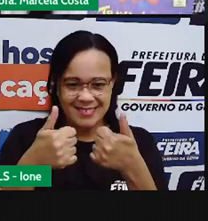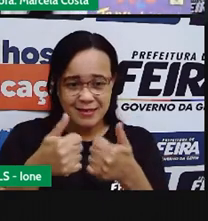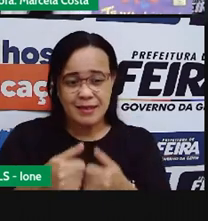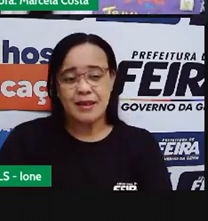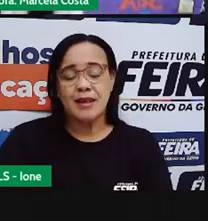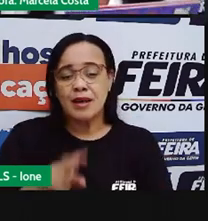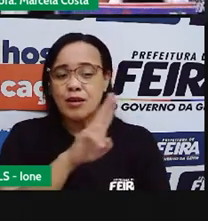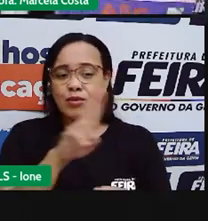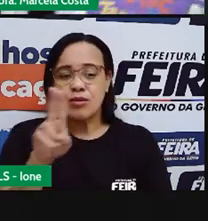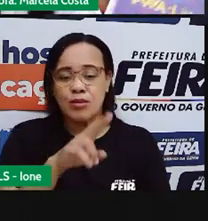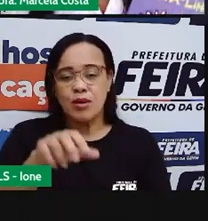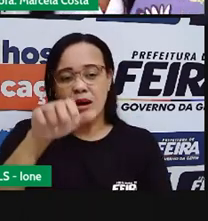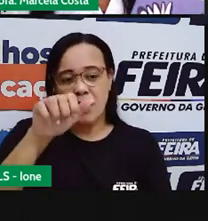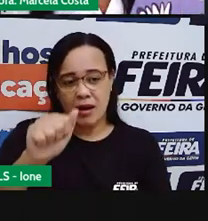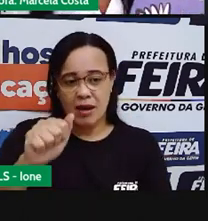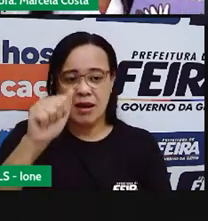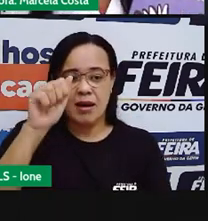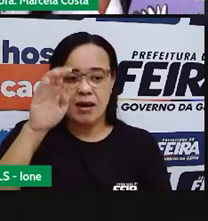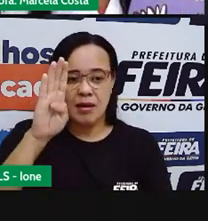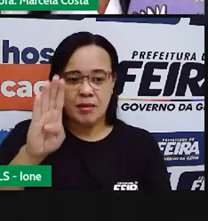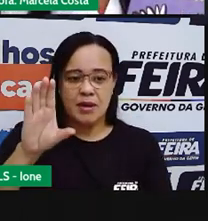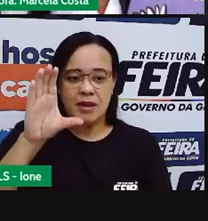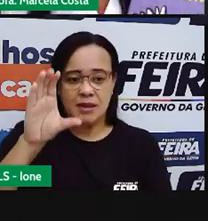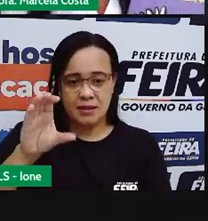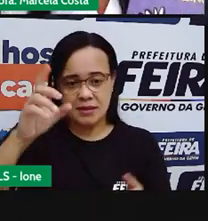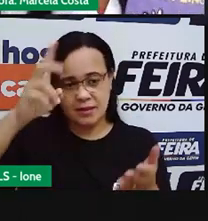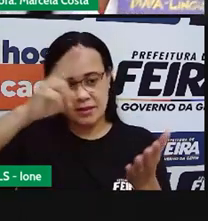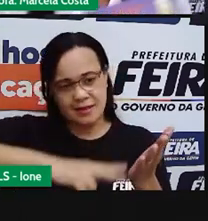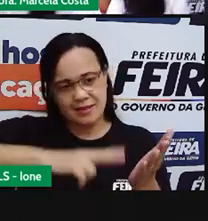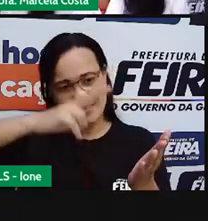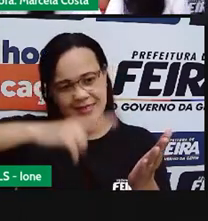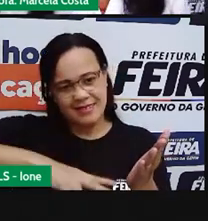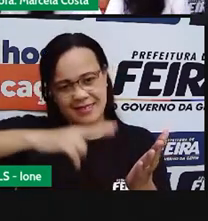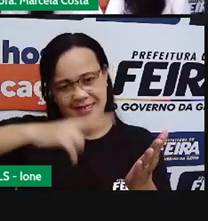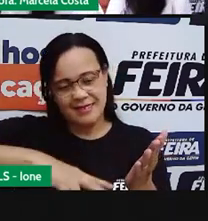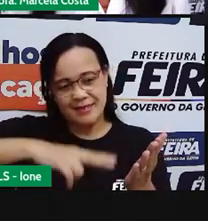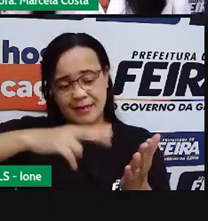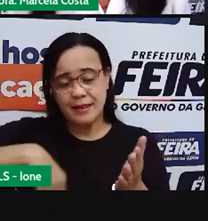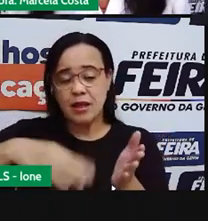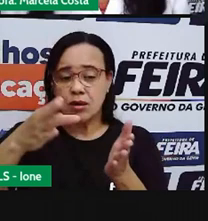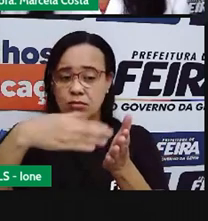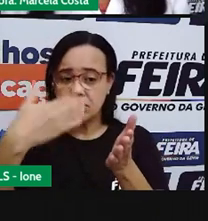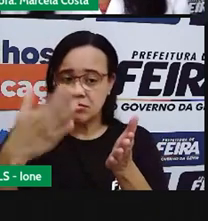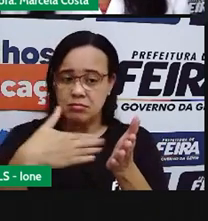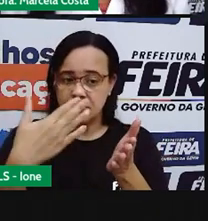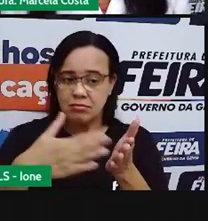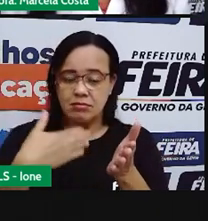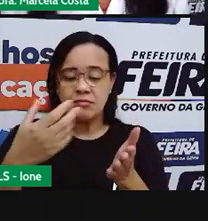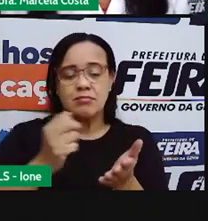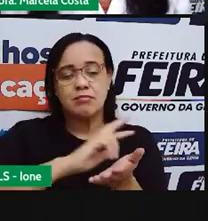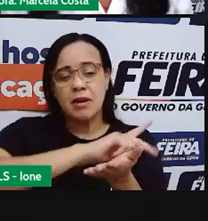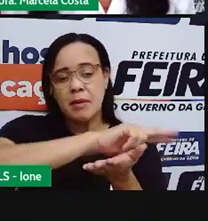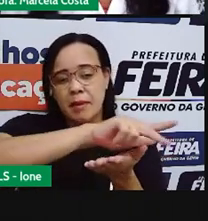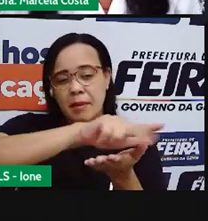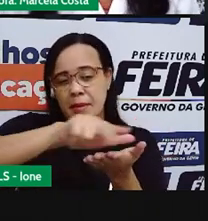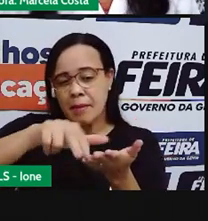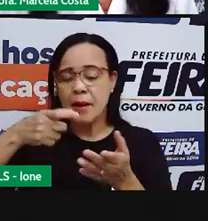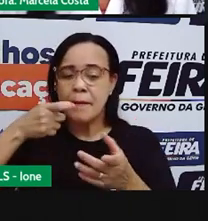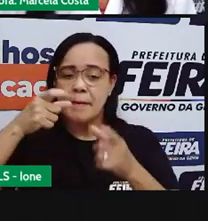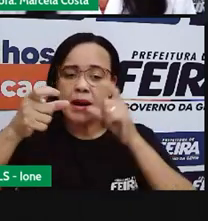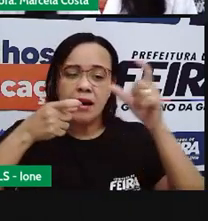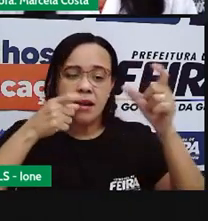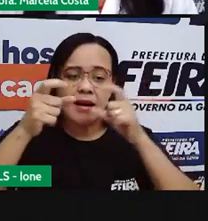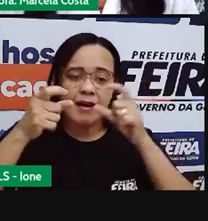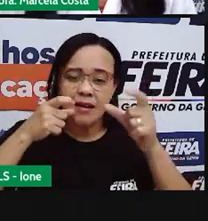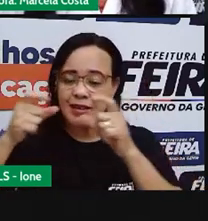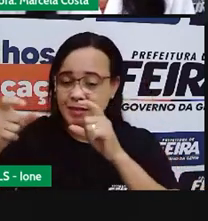ABC da leitura É isso aí Nesse livro Tem vários